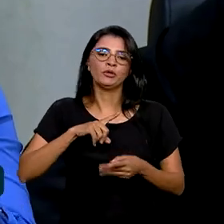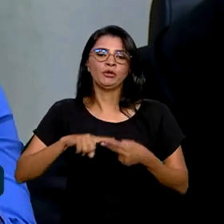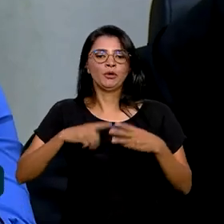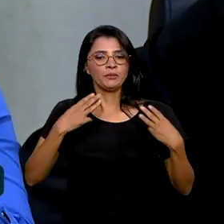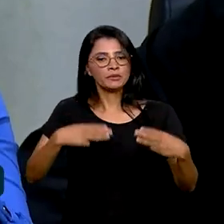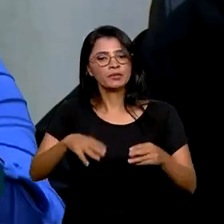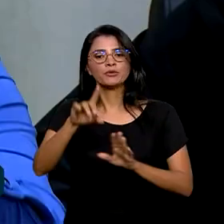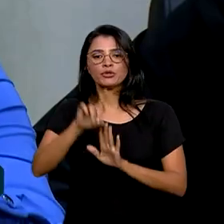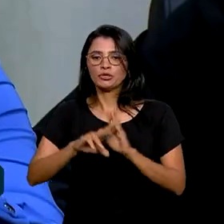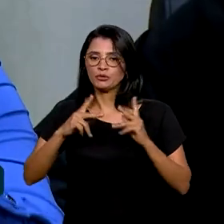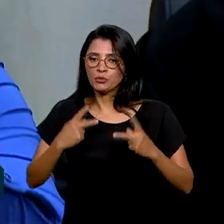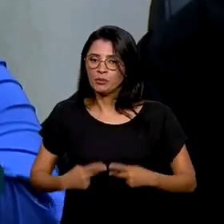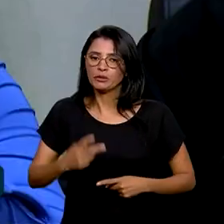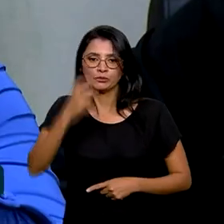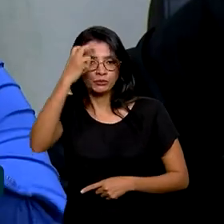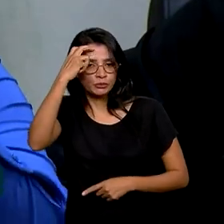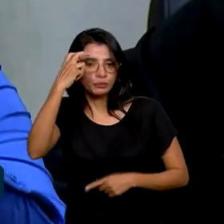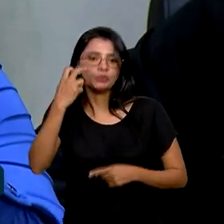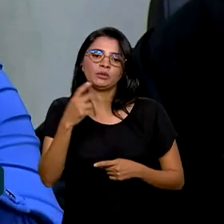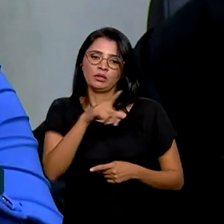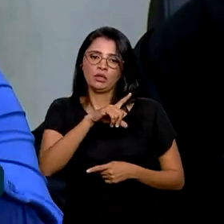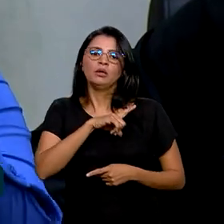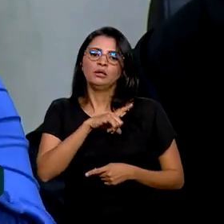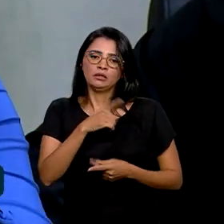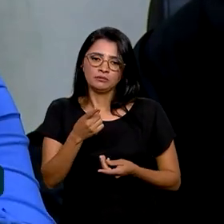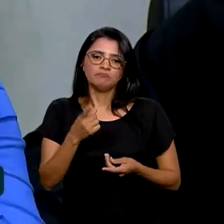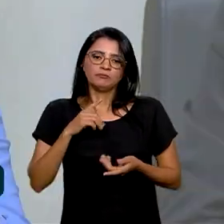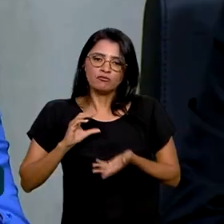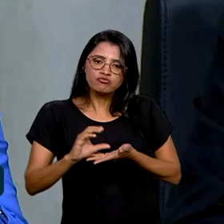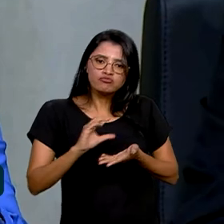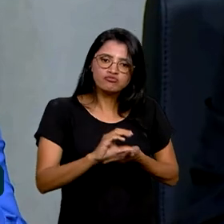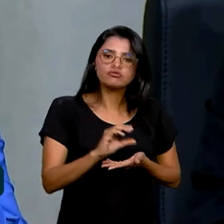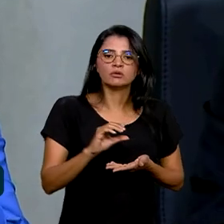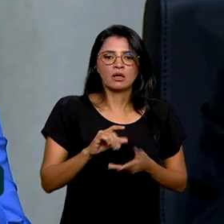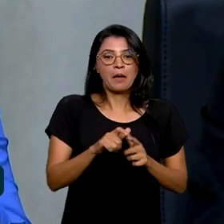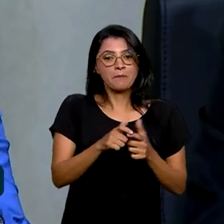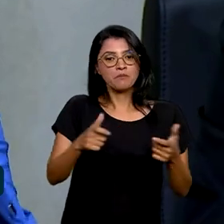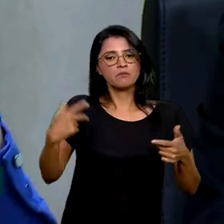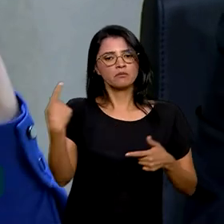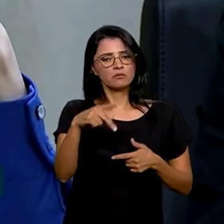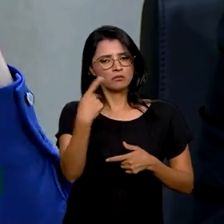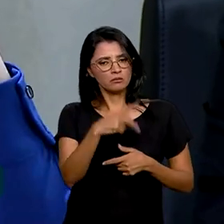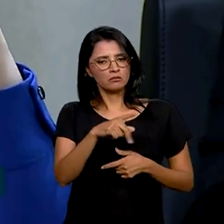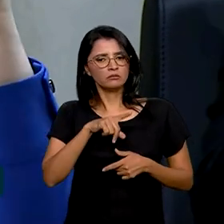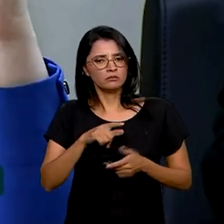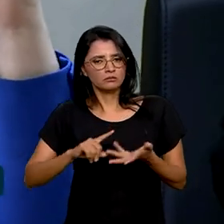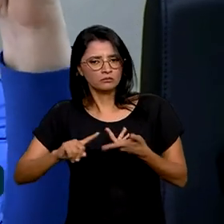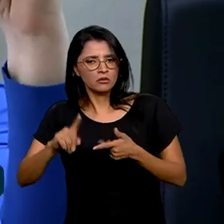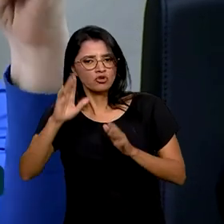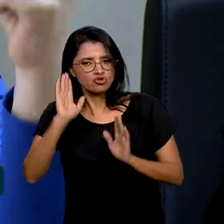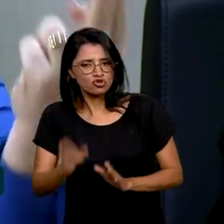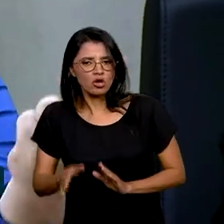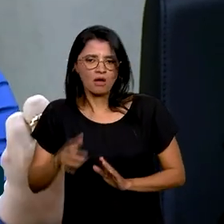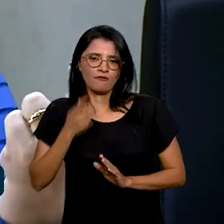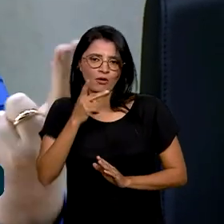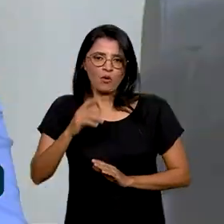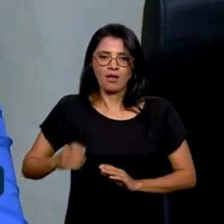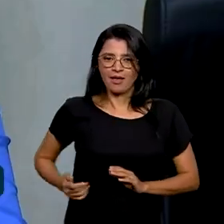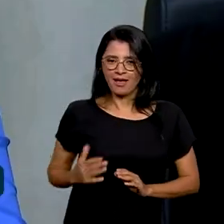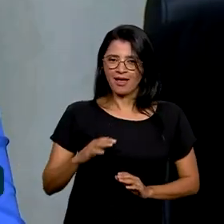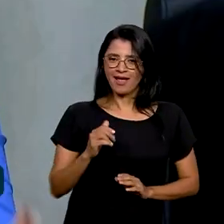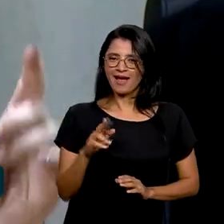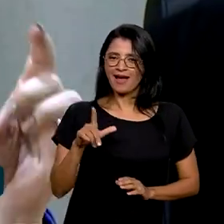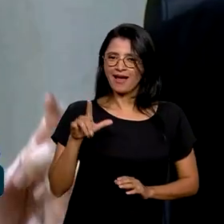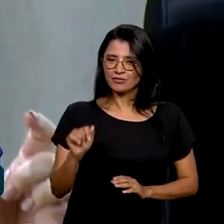Ministério dos Direitos Humanos, o Ministério da Cultura, tiveram um plus significativo. A maioria desses, muito ditos, gastos públicos,